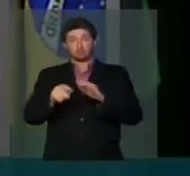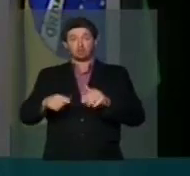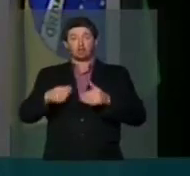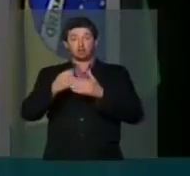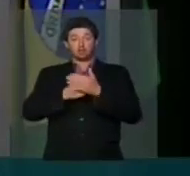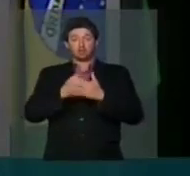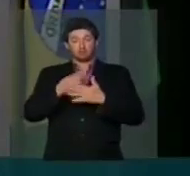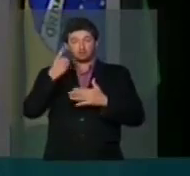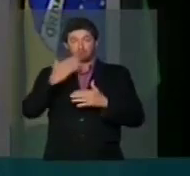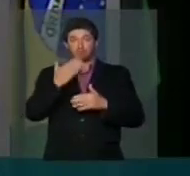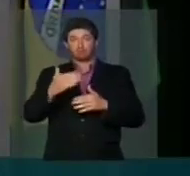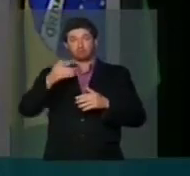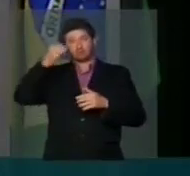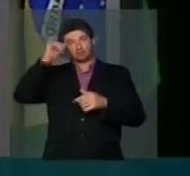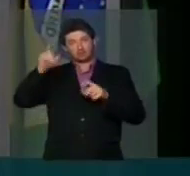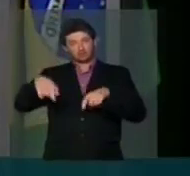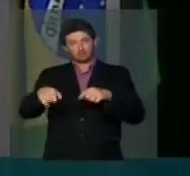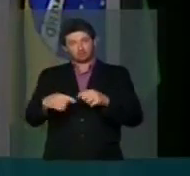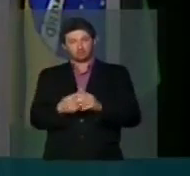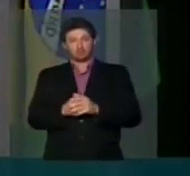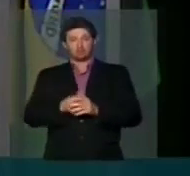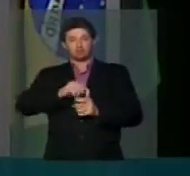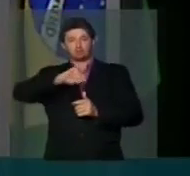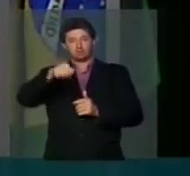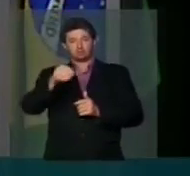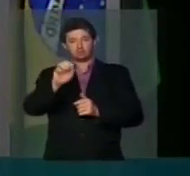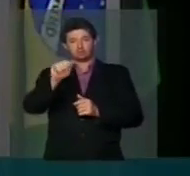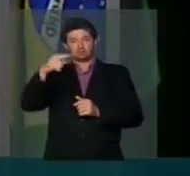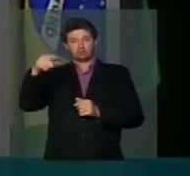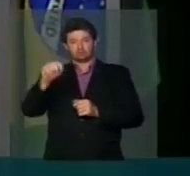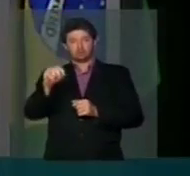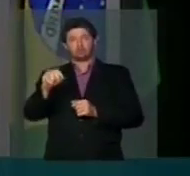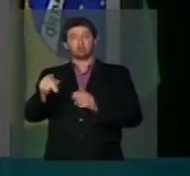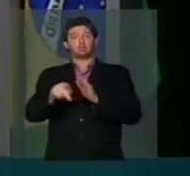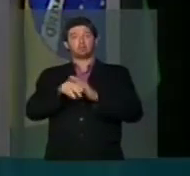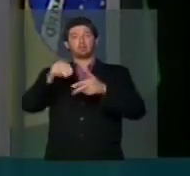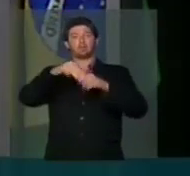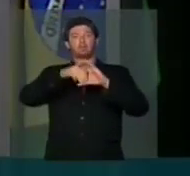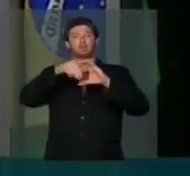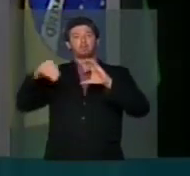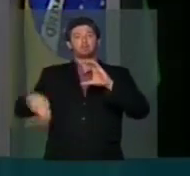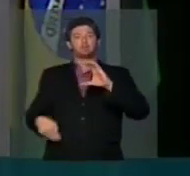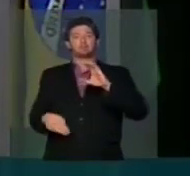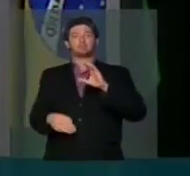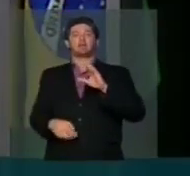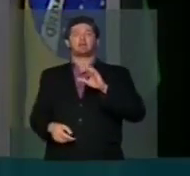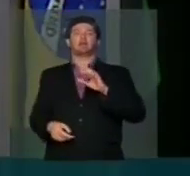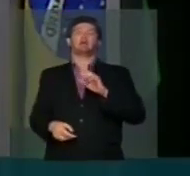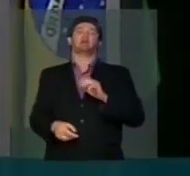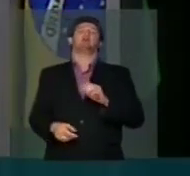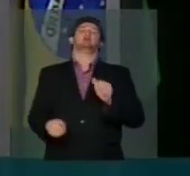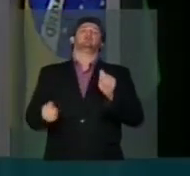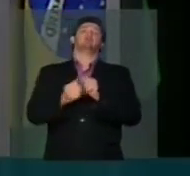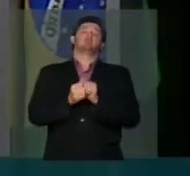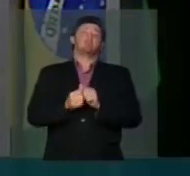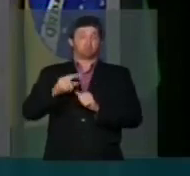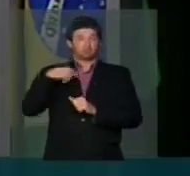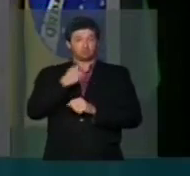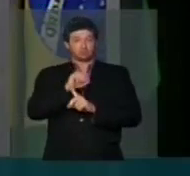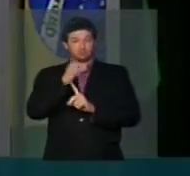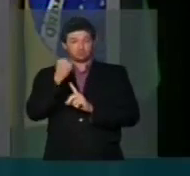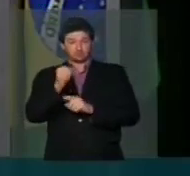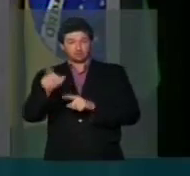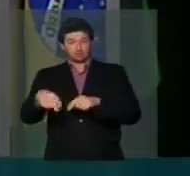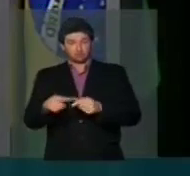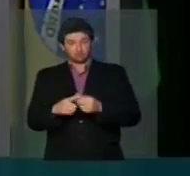parlamentar da agropecuária, o João, na cidade de Montes Claros, no sindicato rural, junto com a nossa sociedade